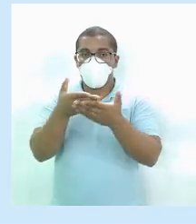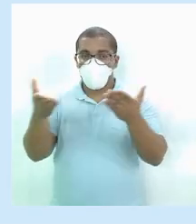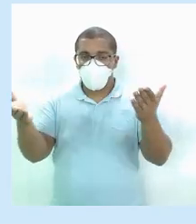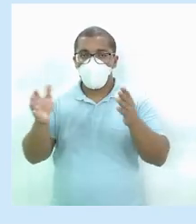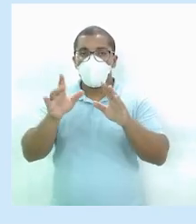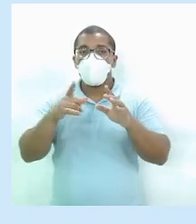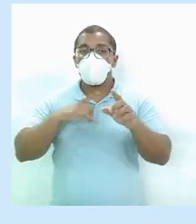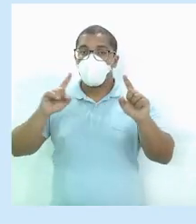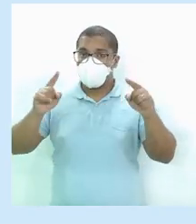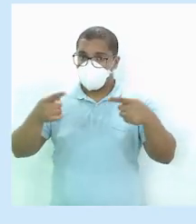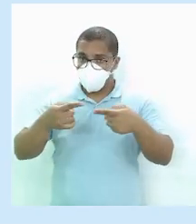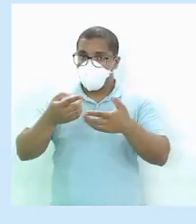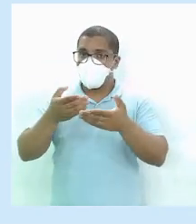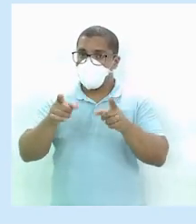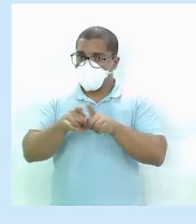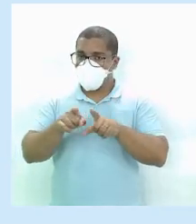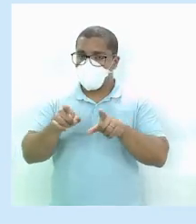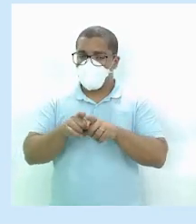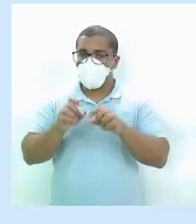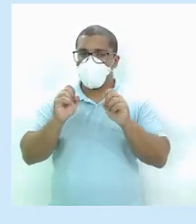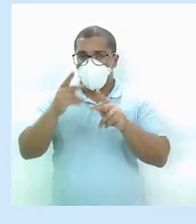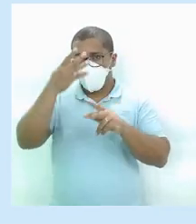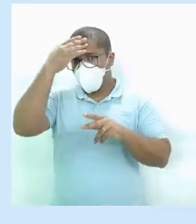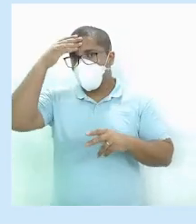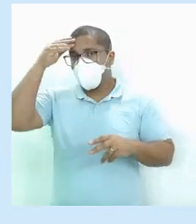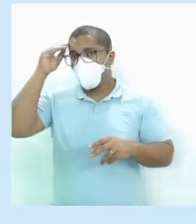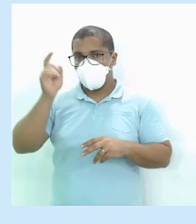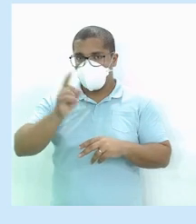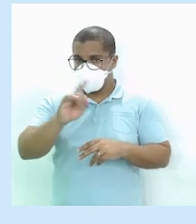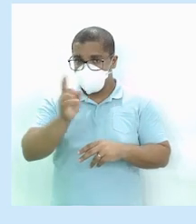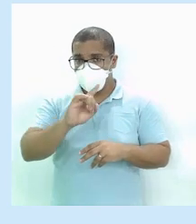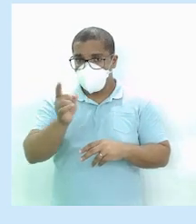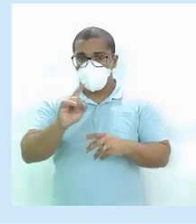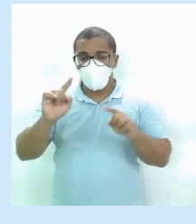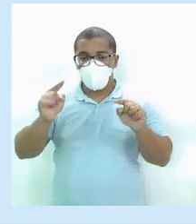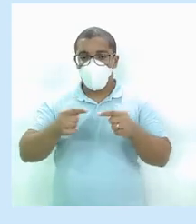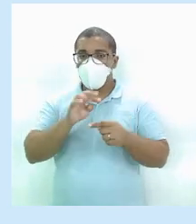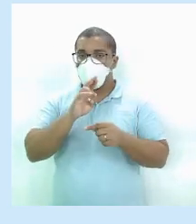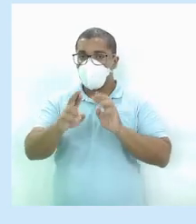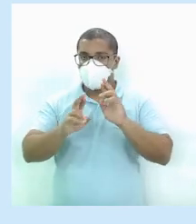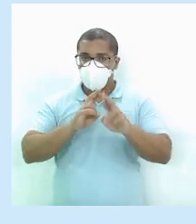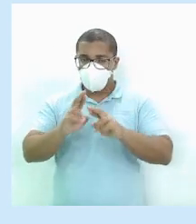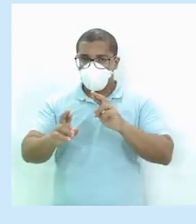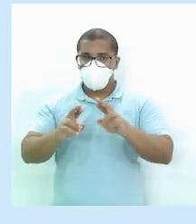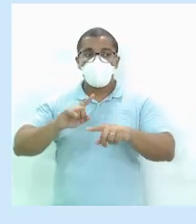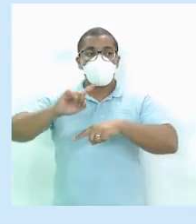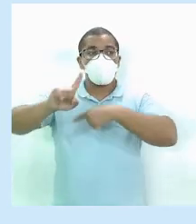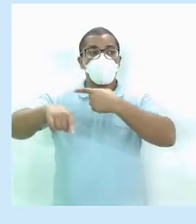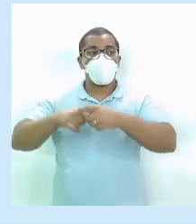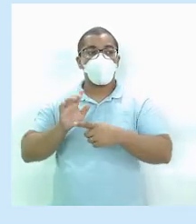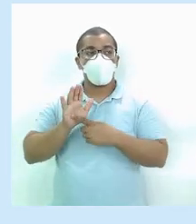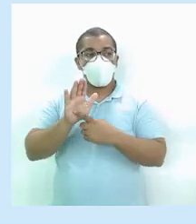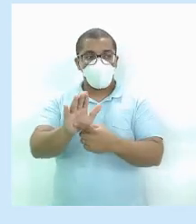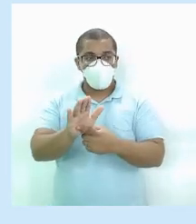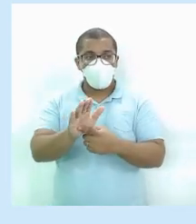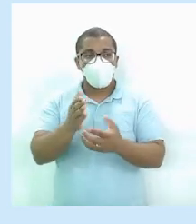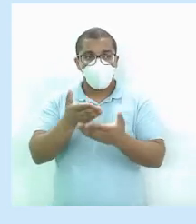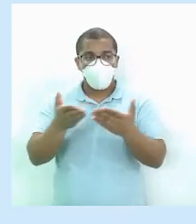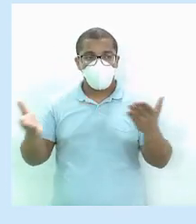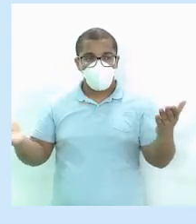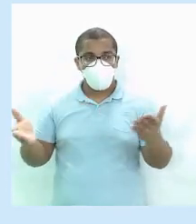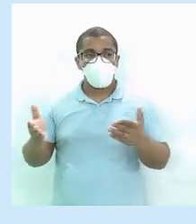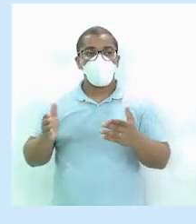aí Também para a gente Tá bom? Não esquece de resolver esse desafio Vou dar aqui daqui a pouco Desafio para